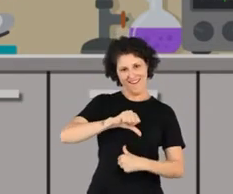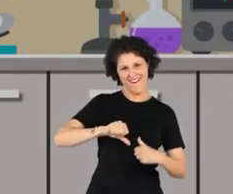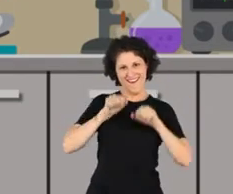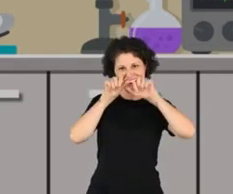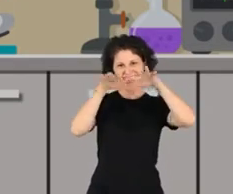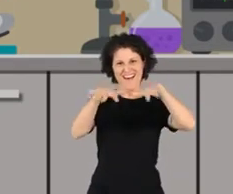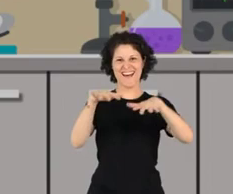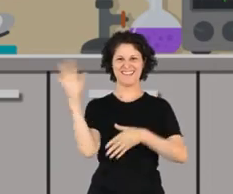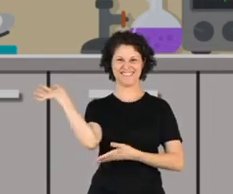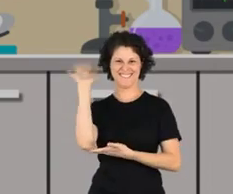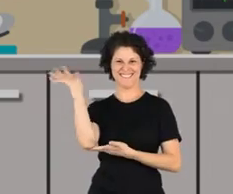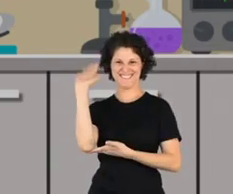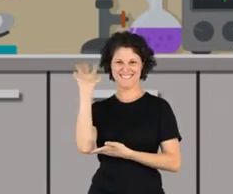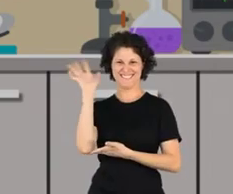continue esse desafio e até a próxima! A próxima! Música